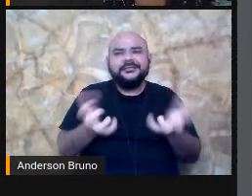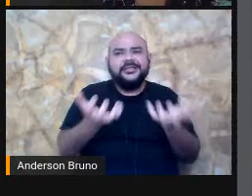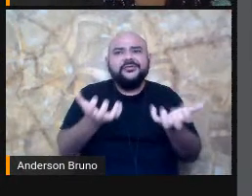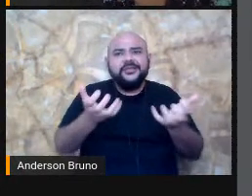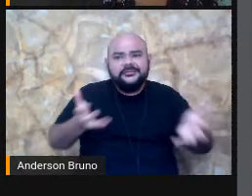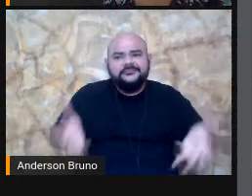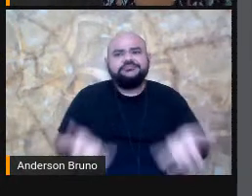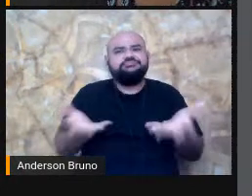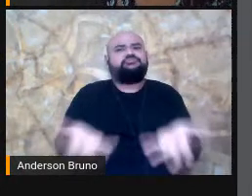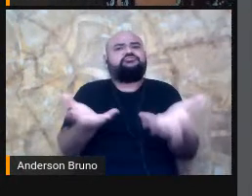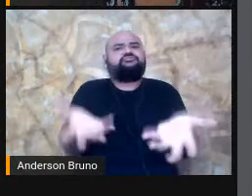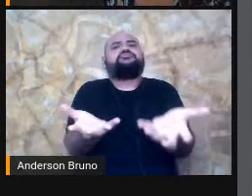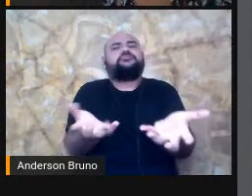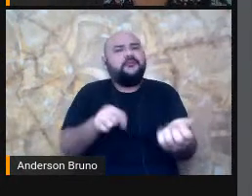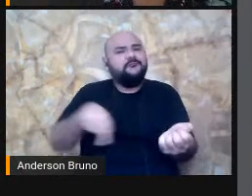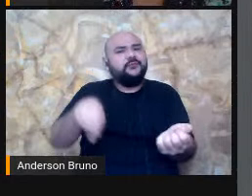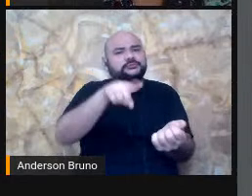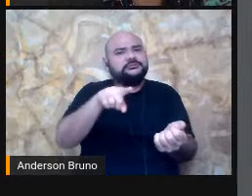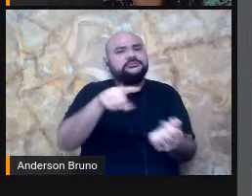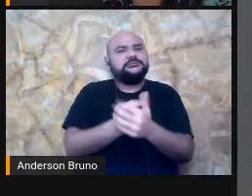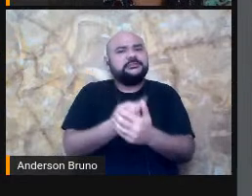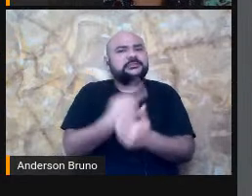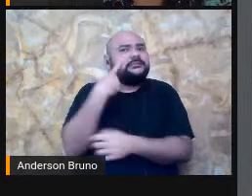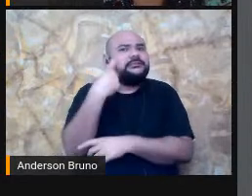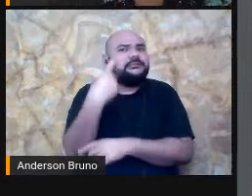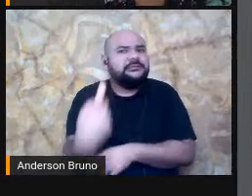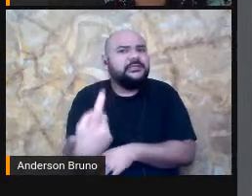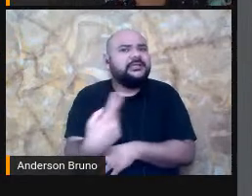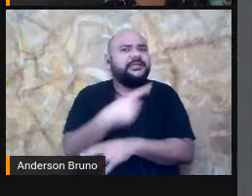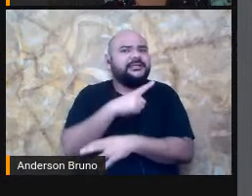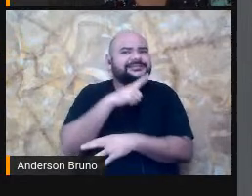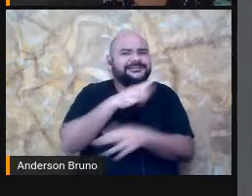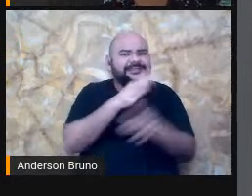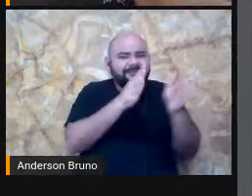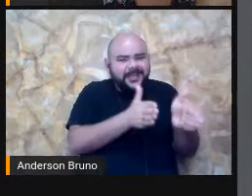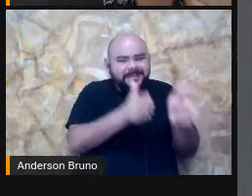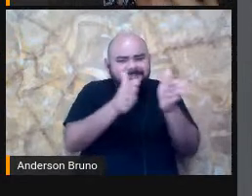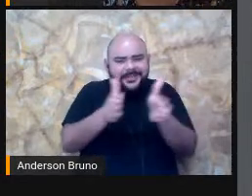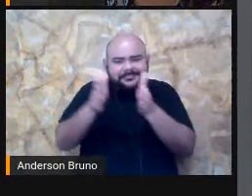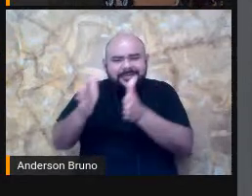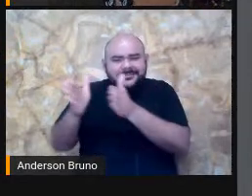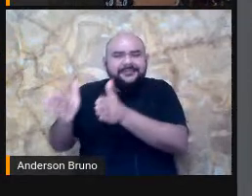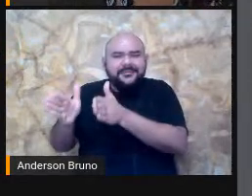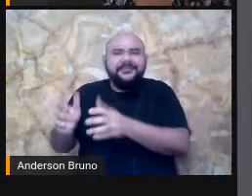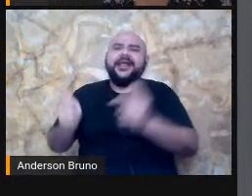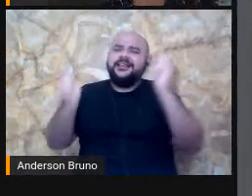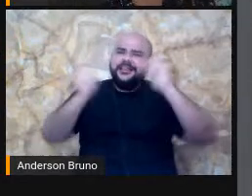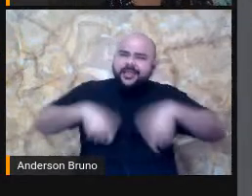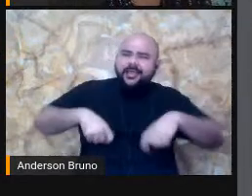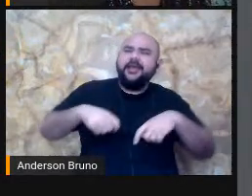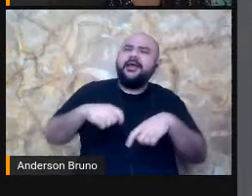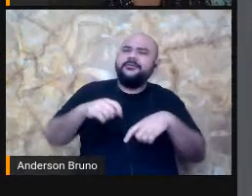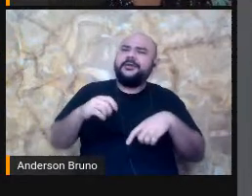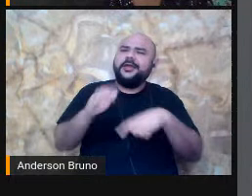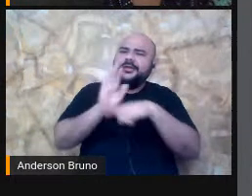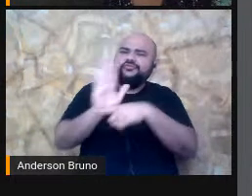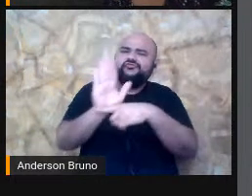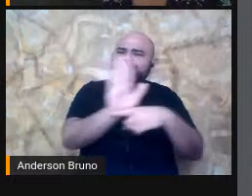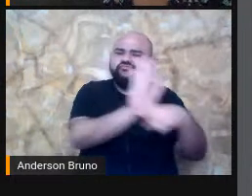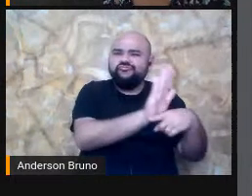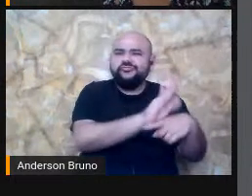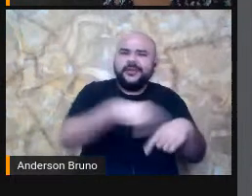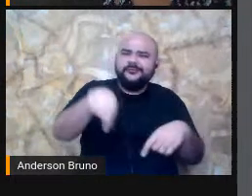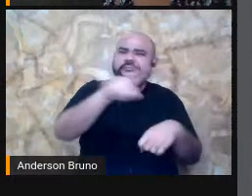Esses passos Podem nos ajudar Né? Então Eu tenho Que conhecer As